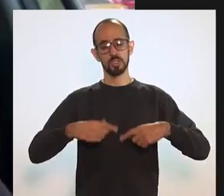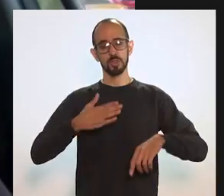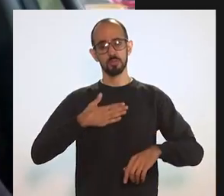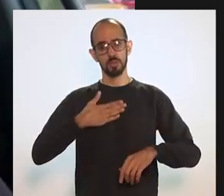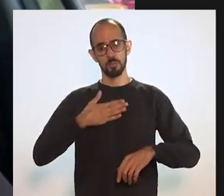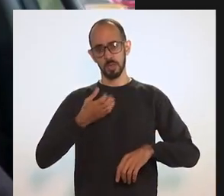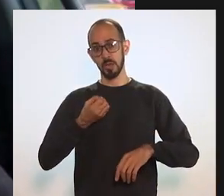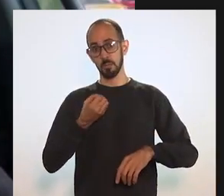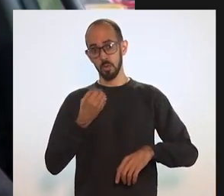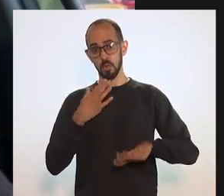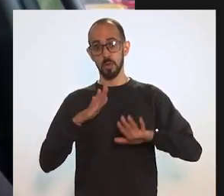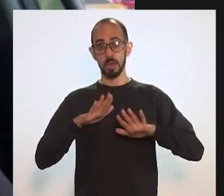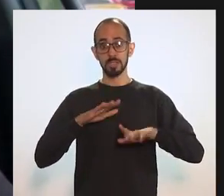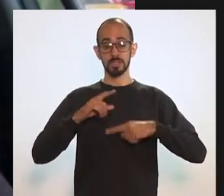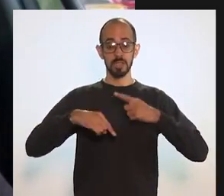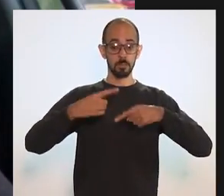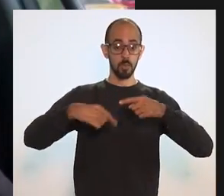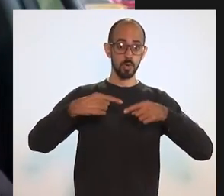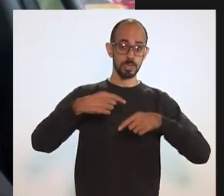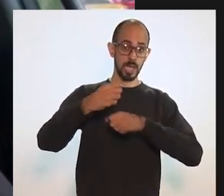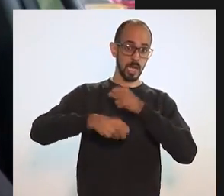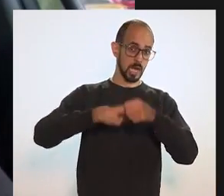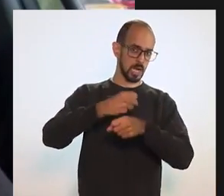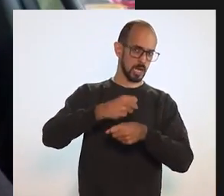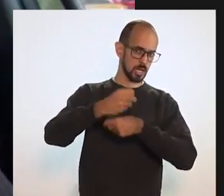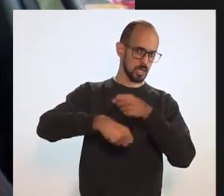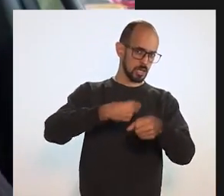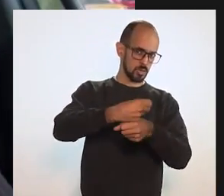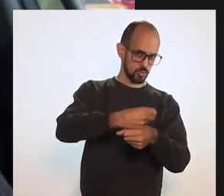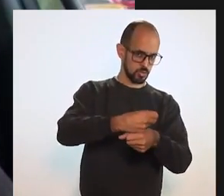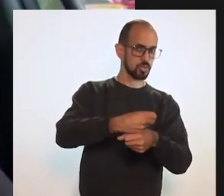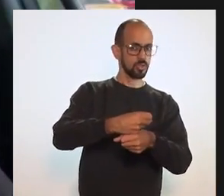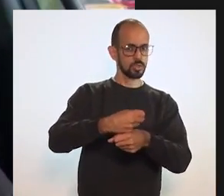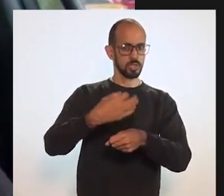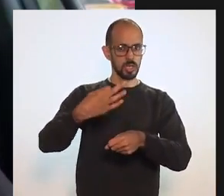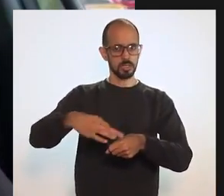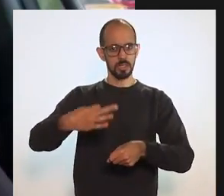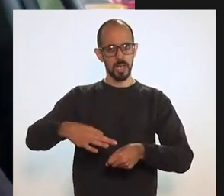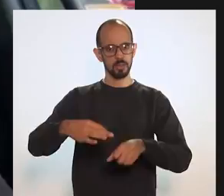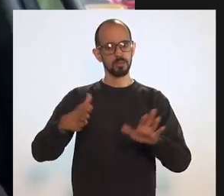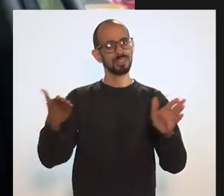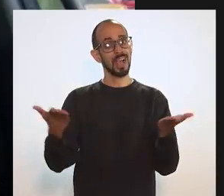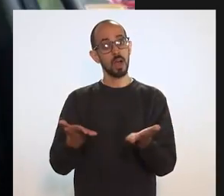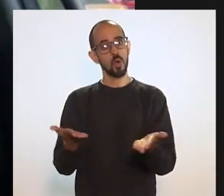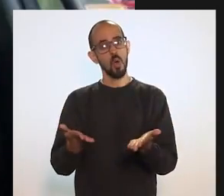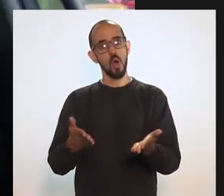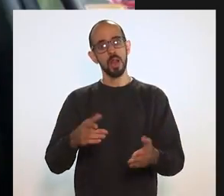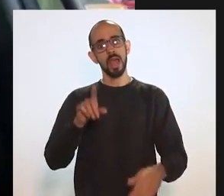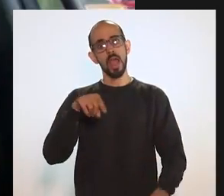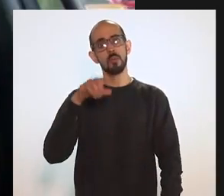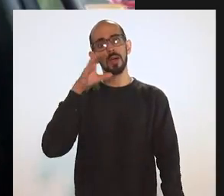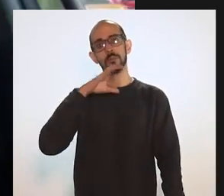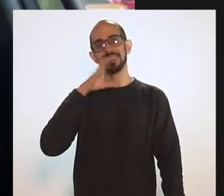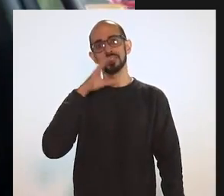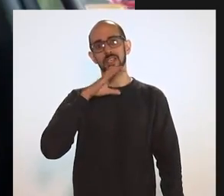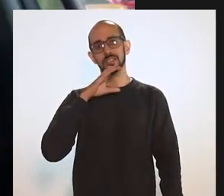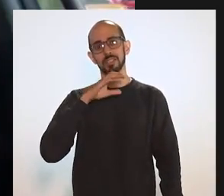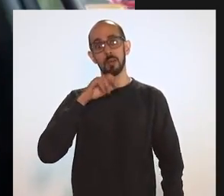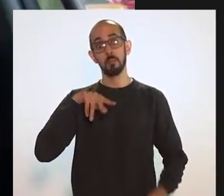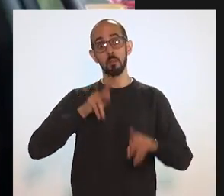faz sentido. No final da epidemia, nos próximos anos, talvez fizesse sentido, como acontece com a gripe. Mas agora, é uma